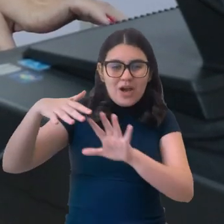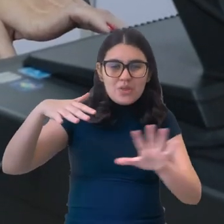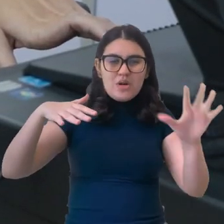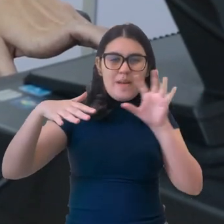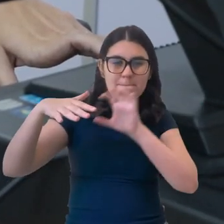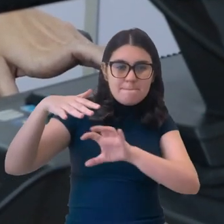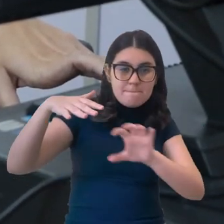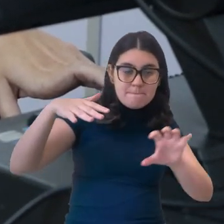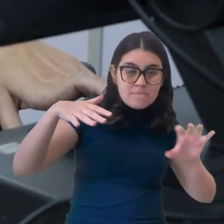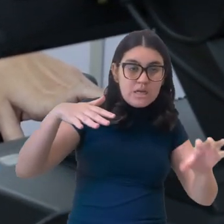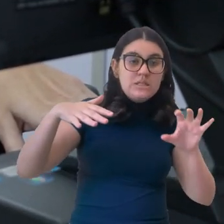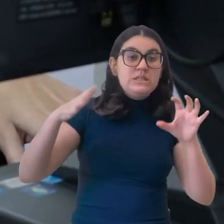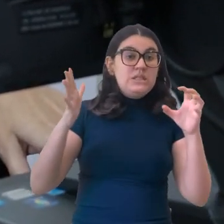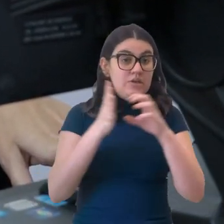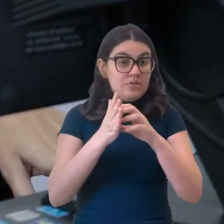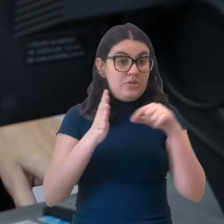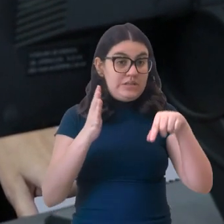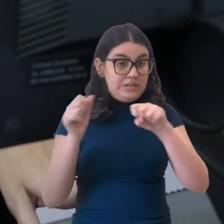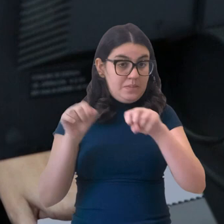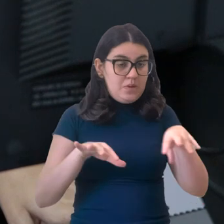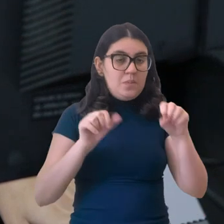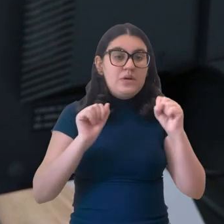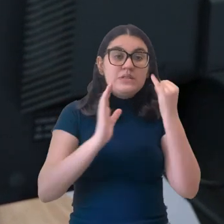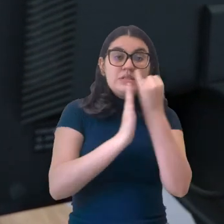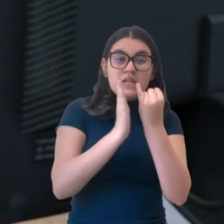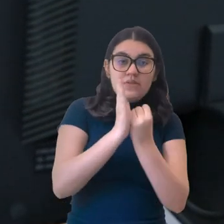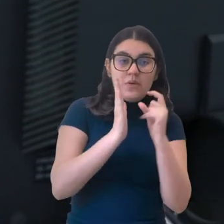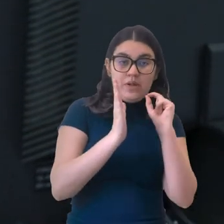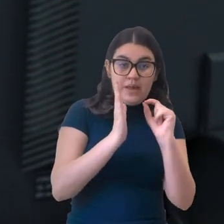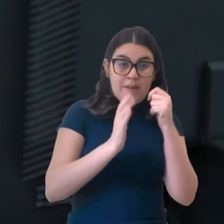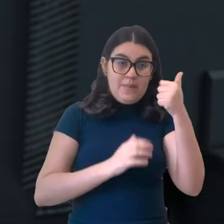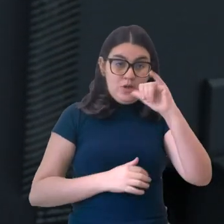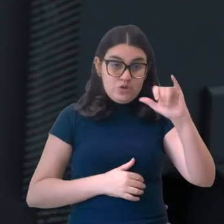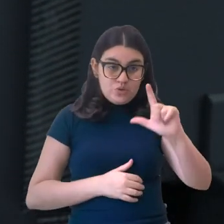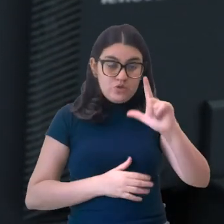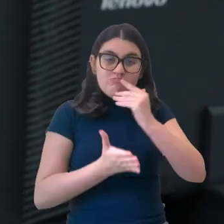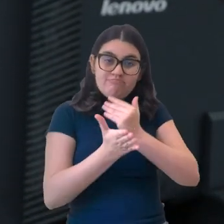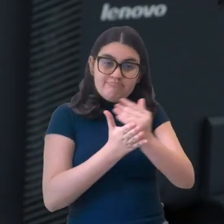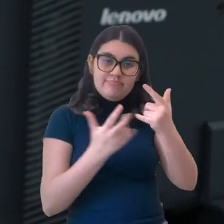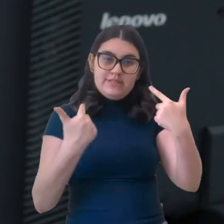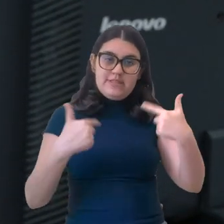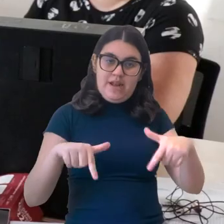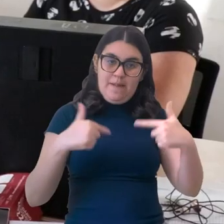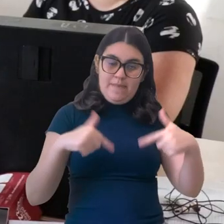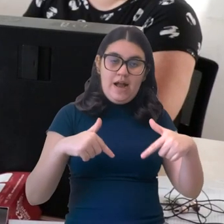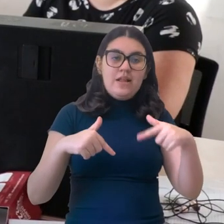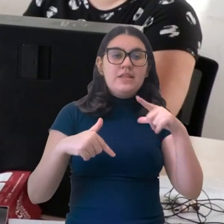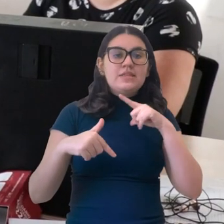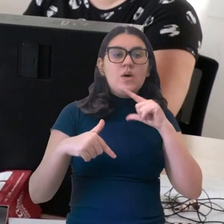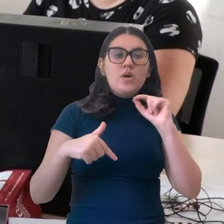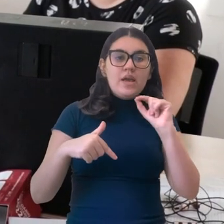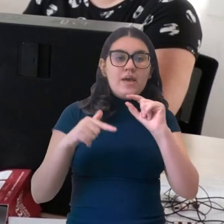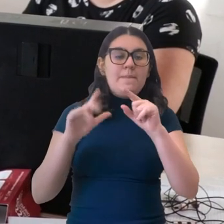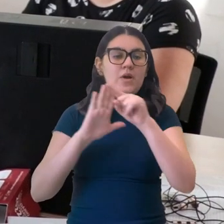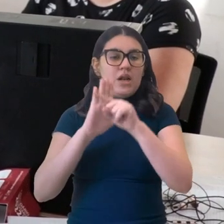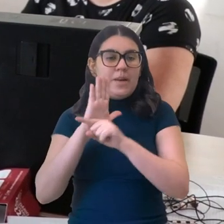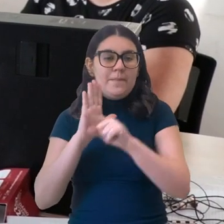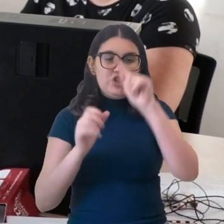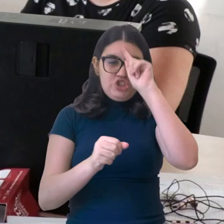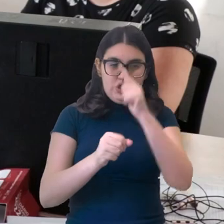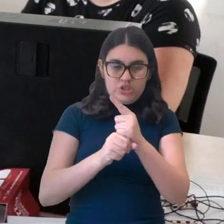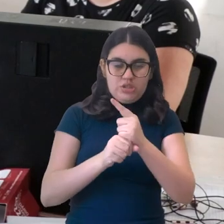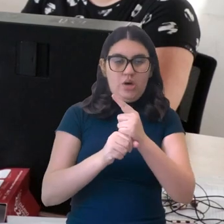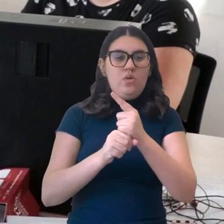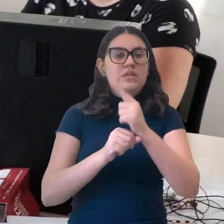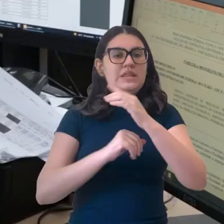-reitorias, servidores poderão, esta semana, se inscrever para iniciar, a partir de 1º de julho, o modelo de trabalho previsto no Programa de